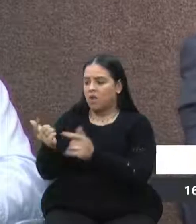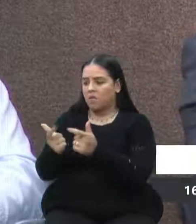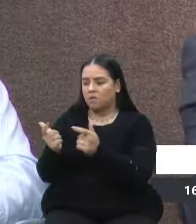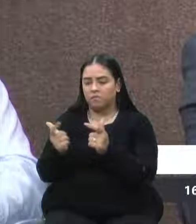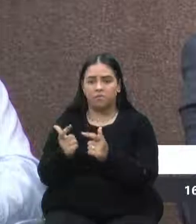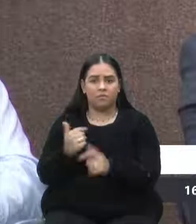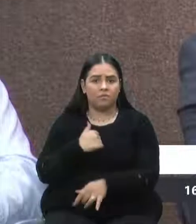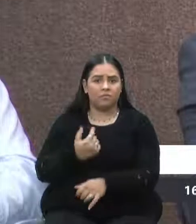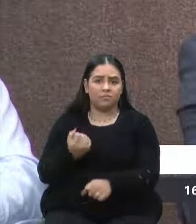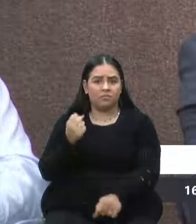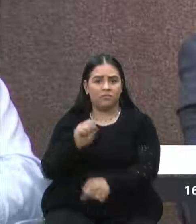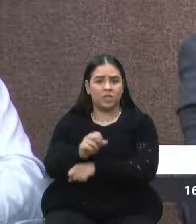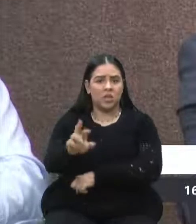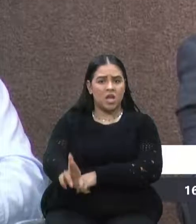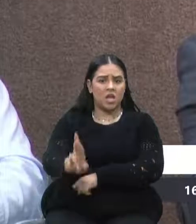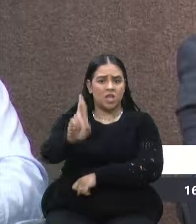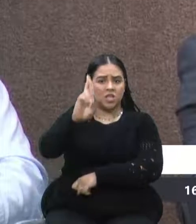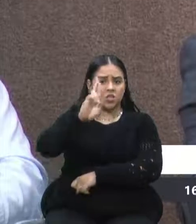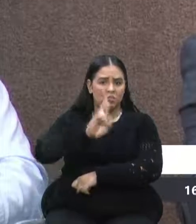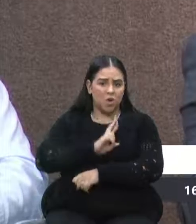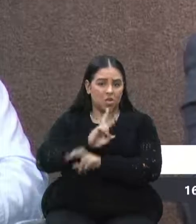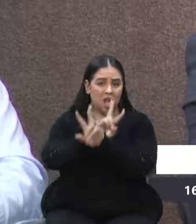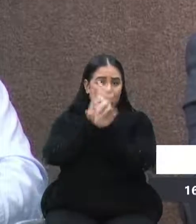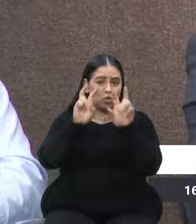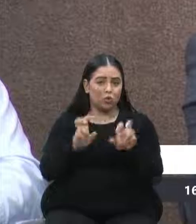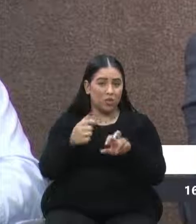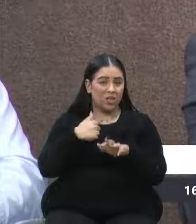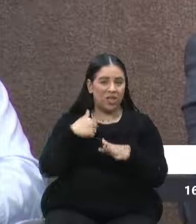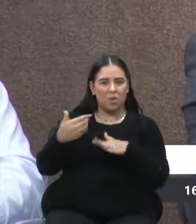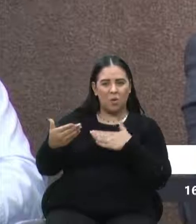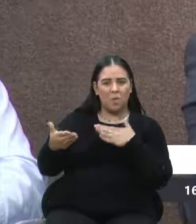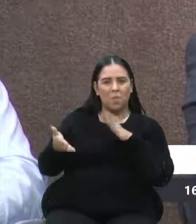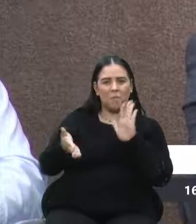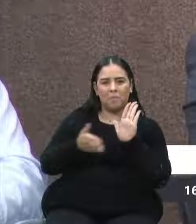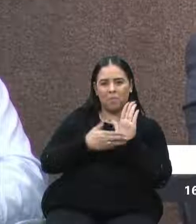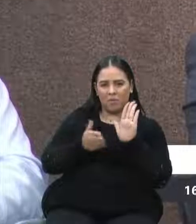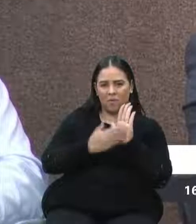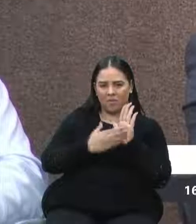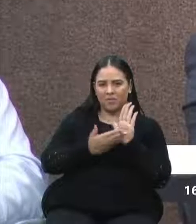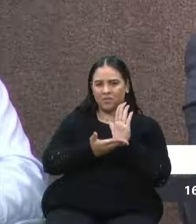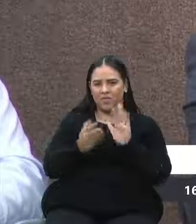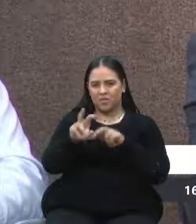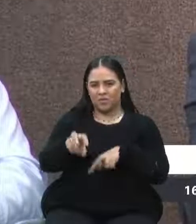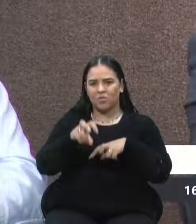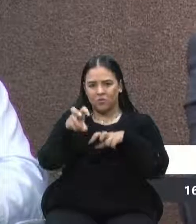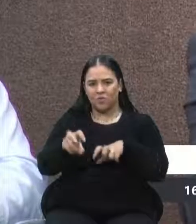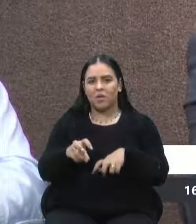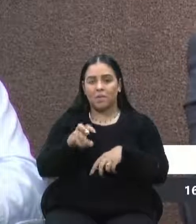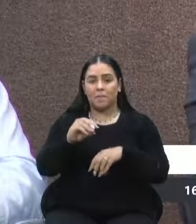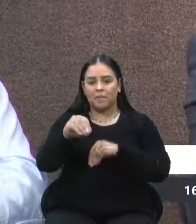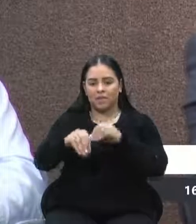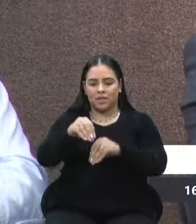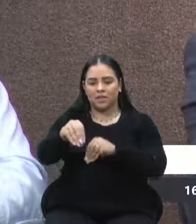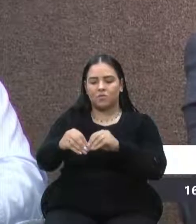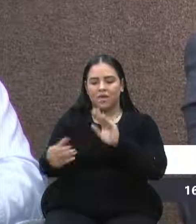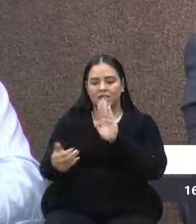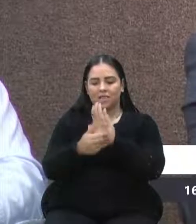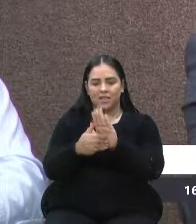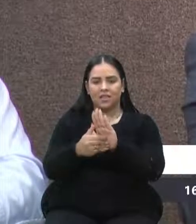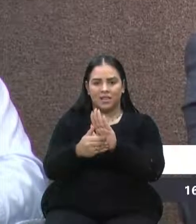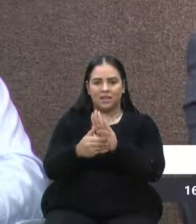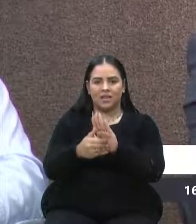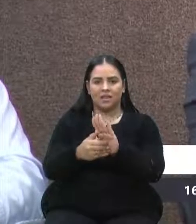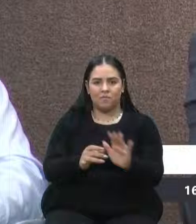esperando a resposta da questão que eu propus dos agricultores, continuar plantando até o aeroporto ficar pronto, por questões de